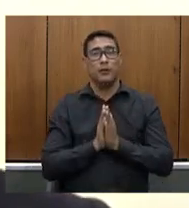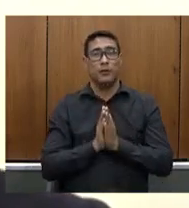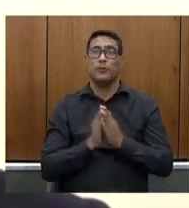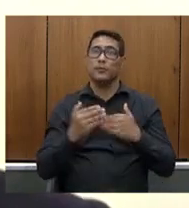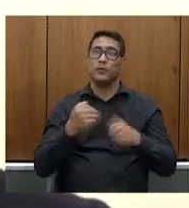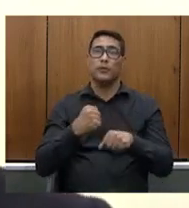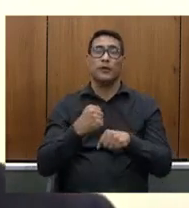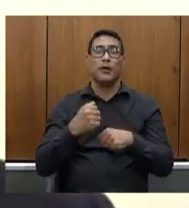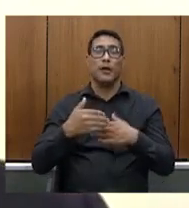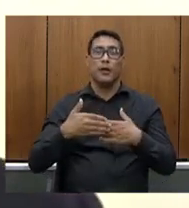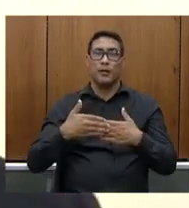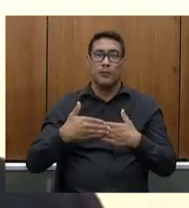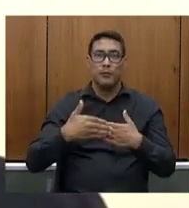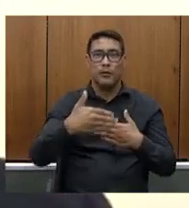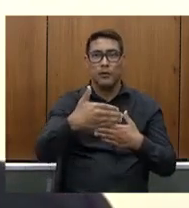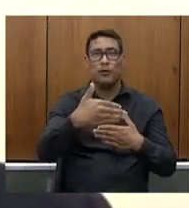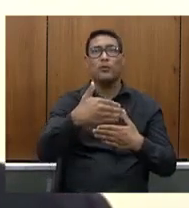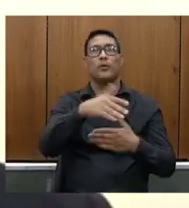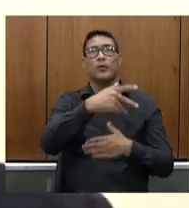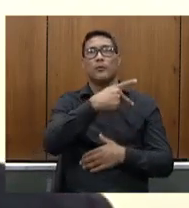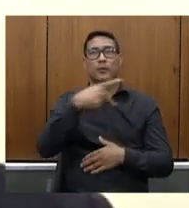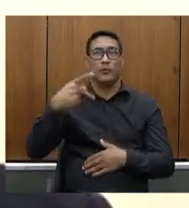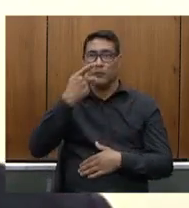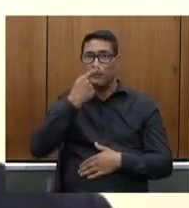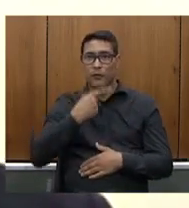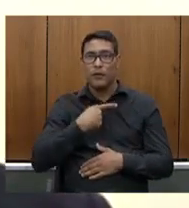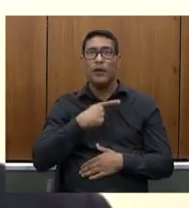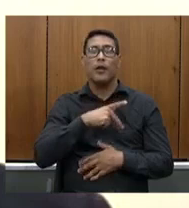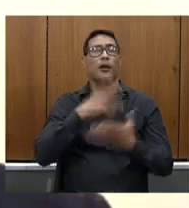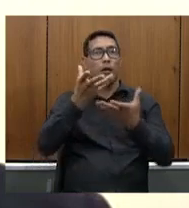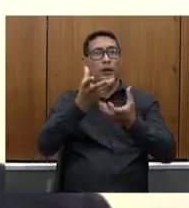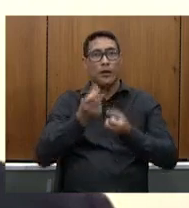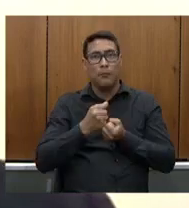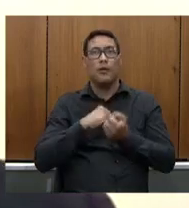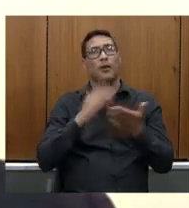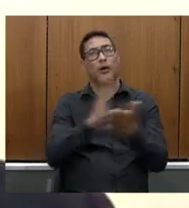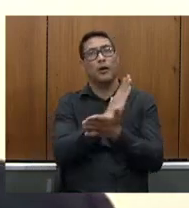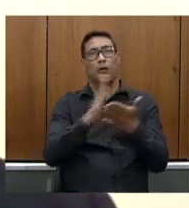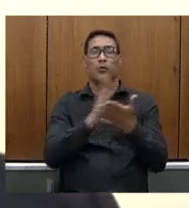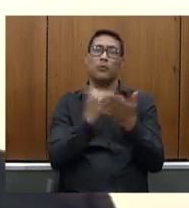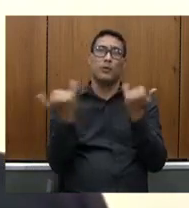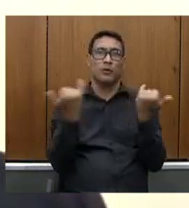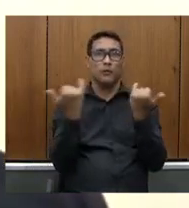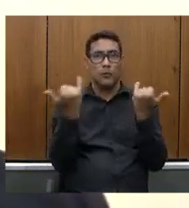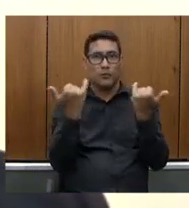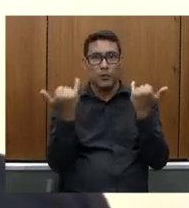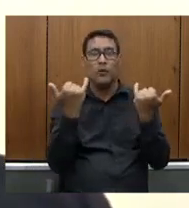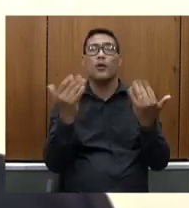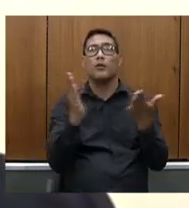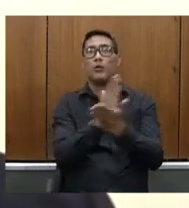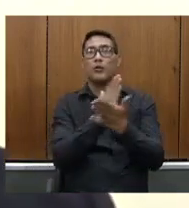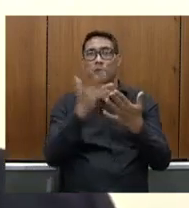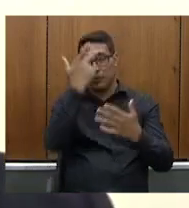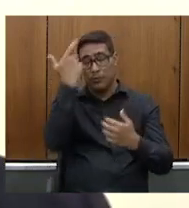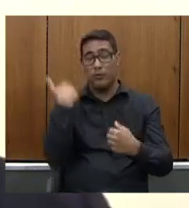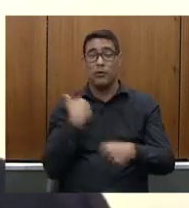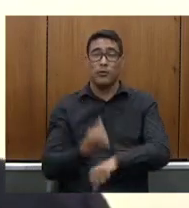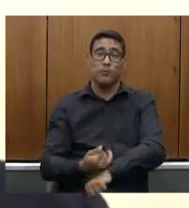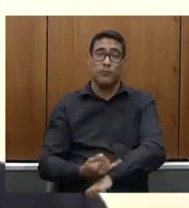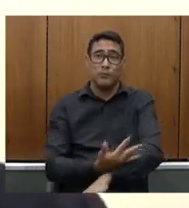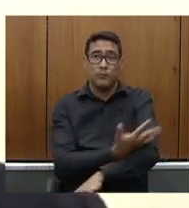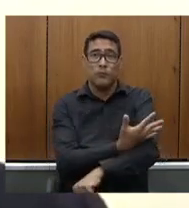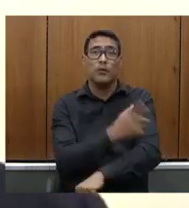período que vossa excelência falava eu recebi aqui alguns apelos emocionantes e emocionados dos